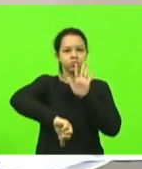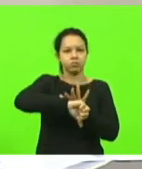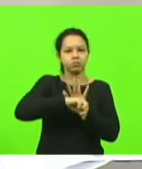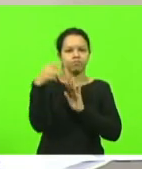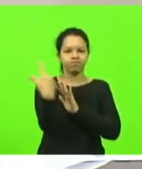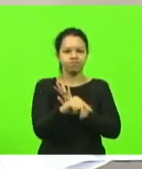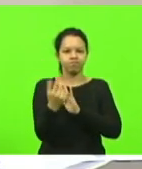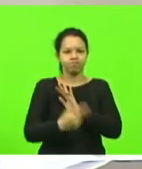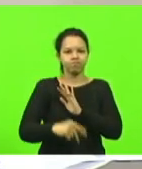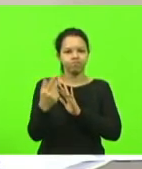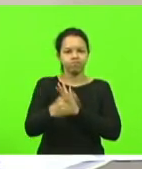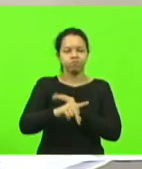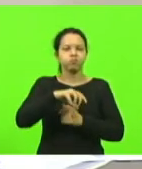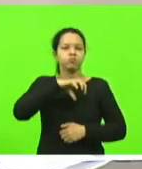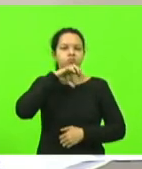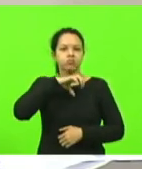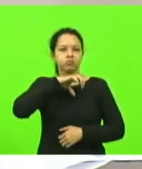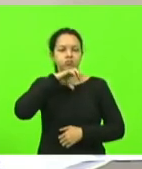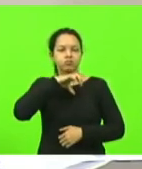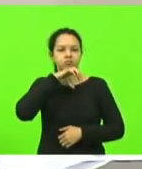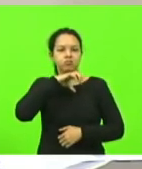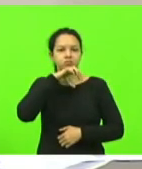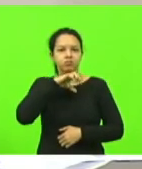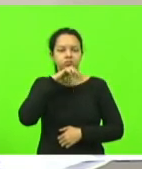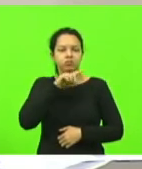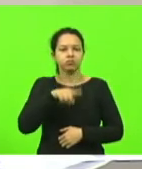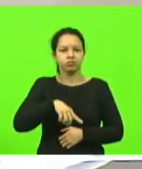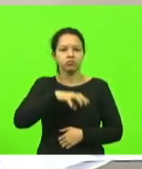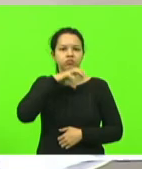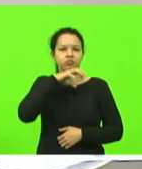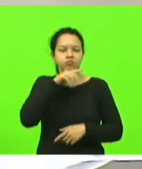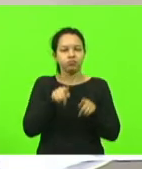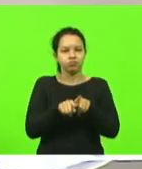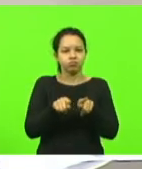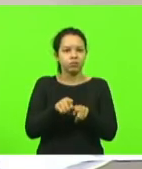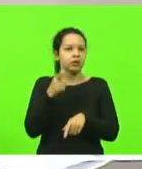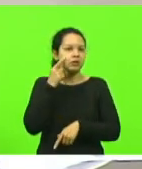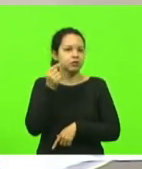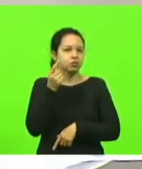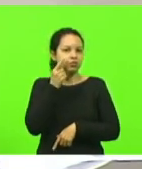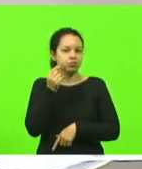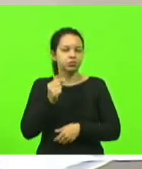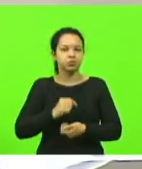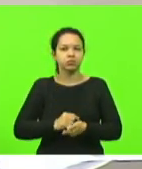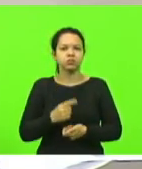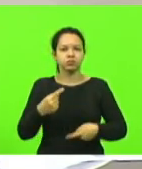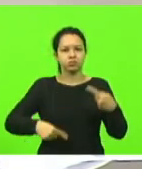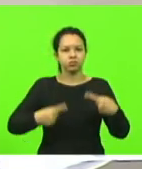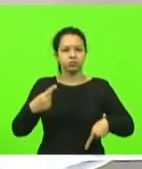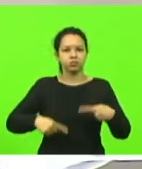animais quando se tratar de cães e gatos. Em discussão,